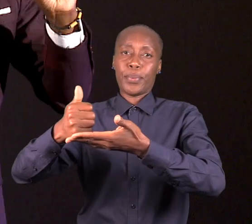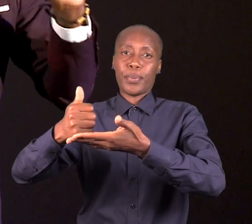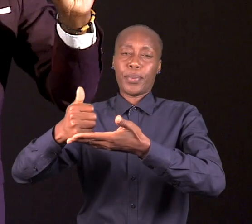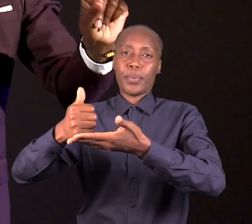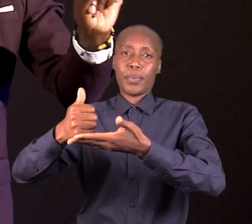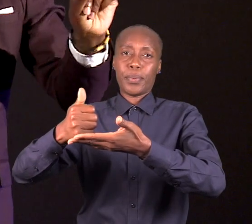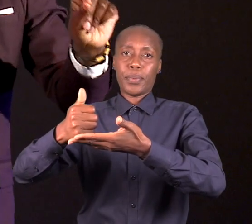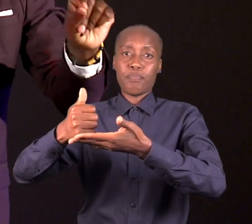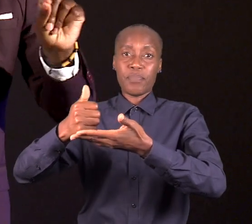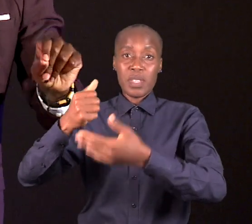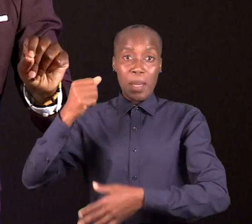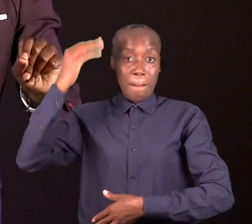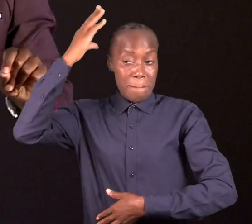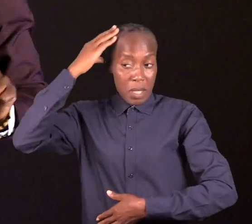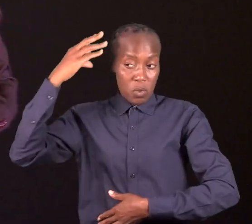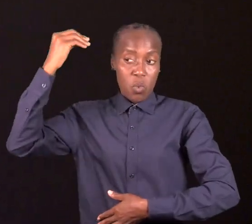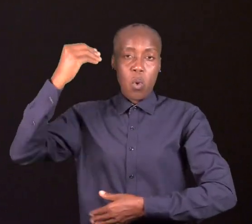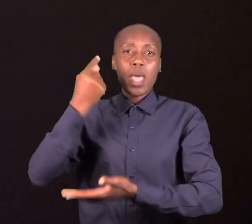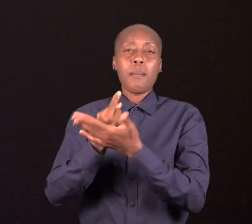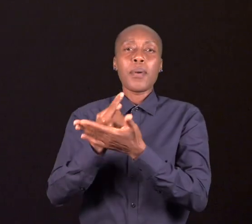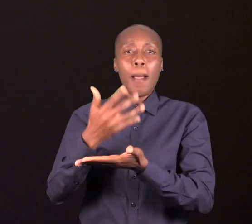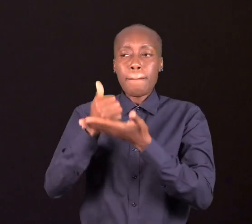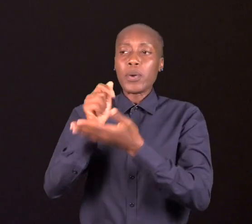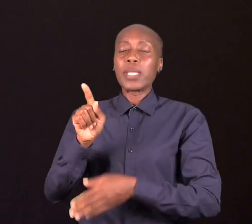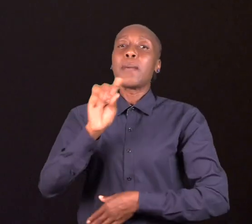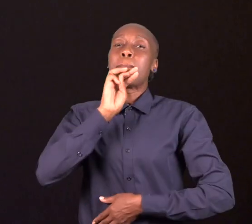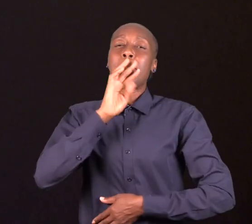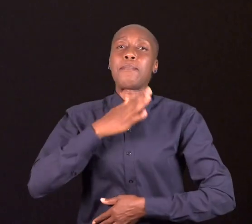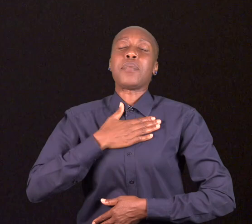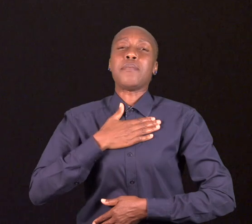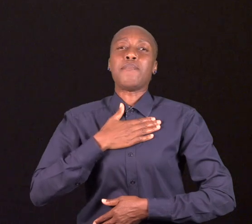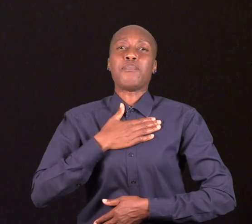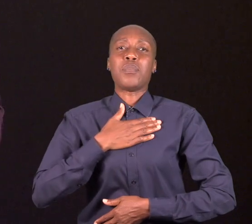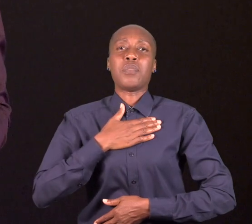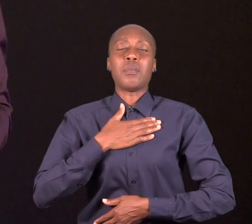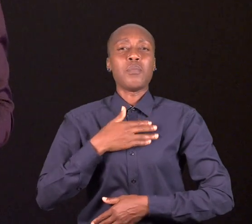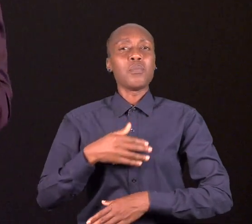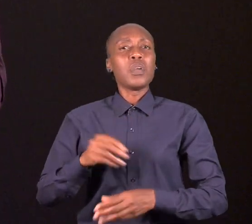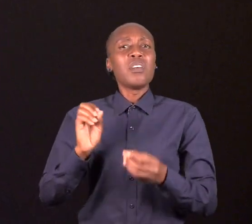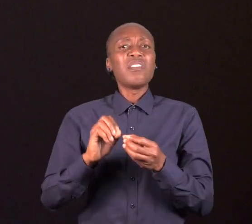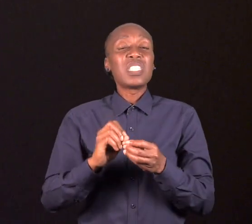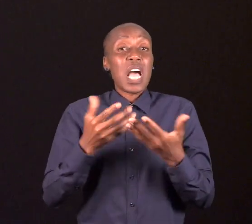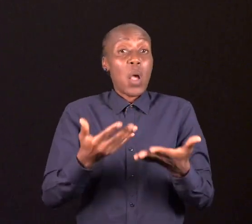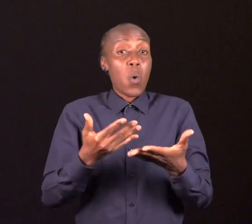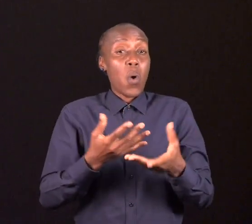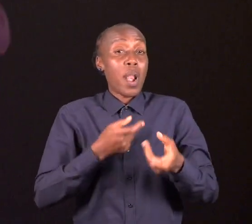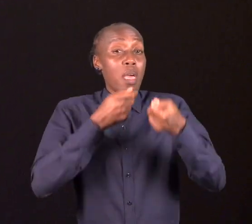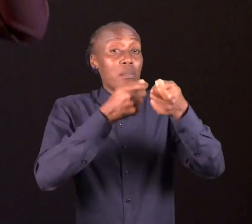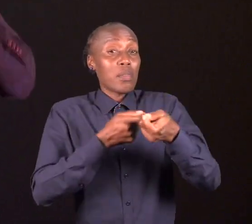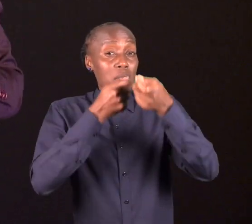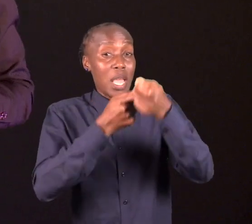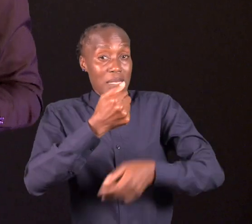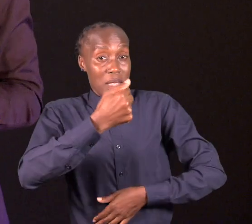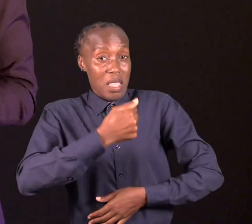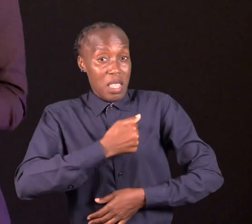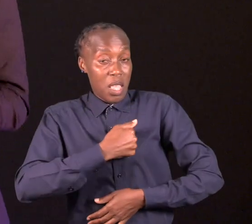falava-se da importância desse tipo de apoio para vítimas de violência. Por essa razão, me tenho estado a engajar lá na